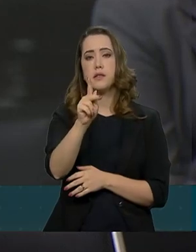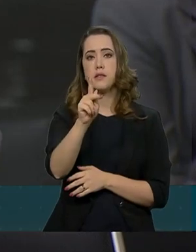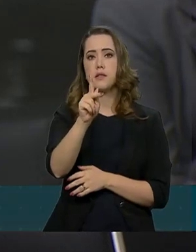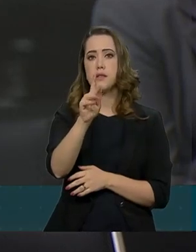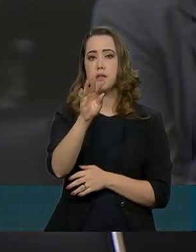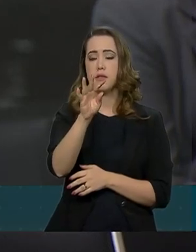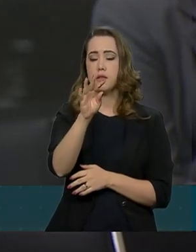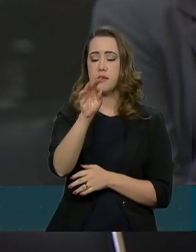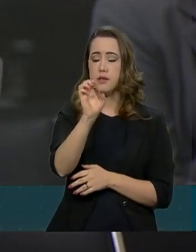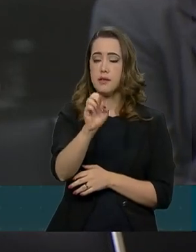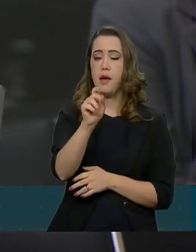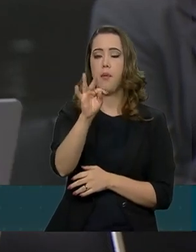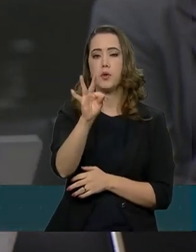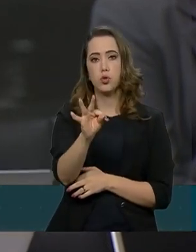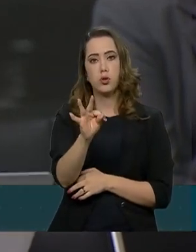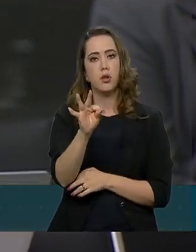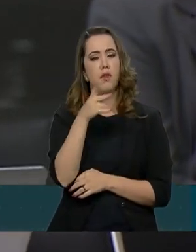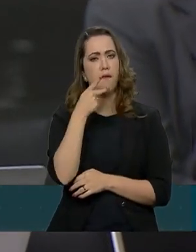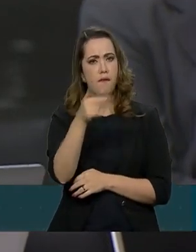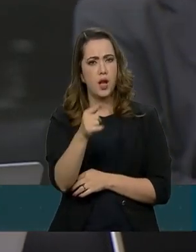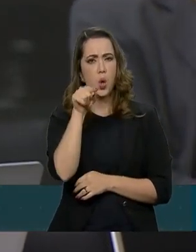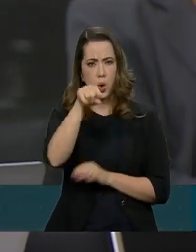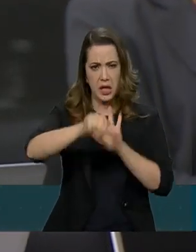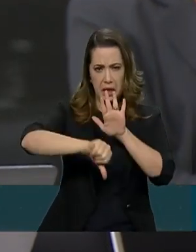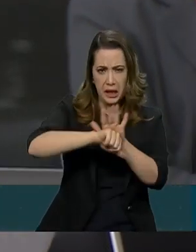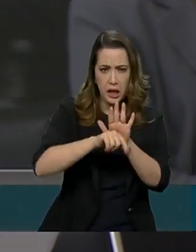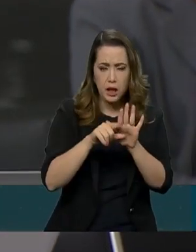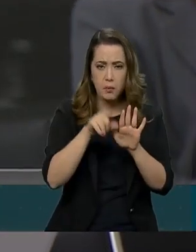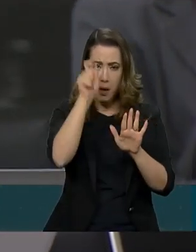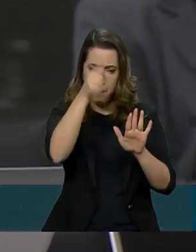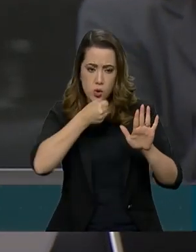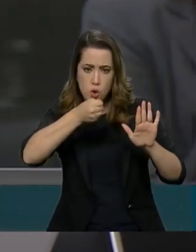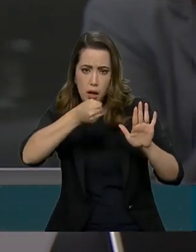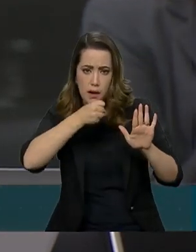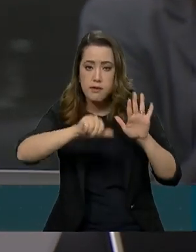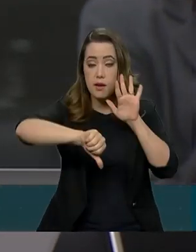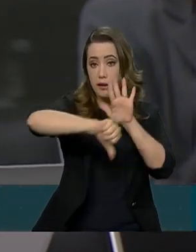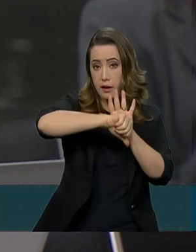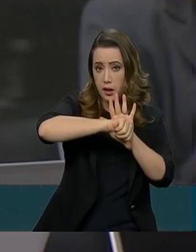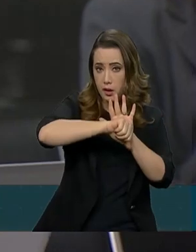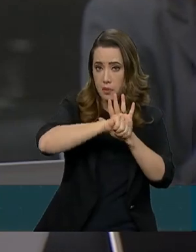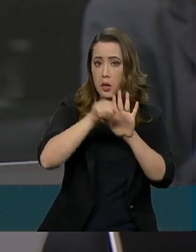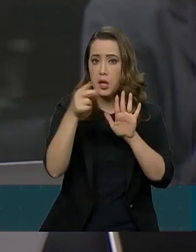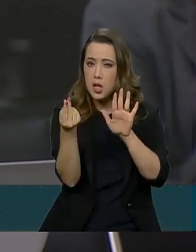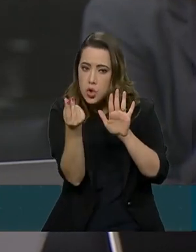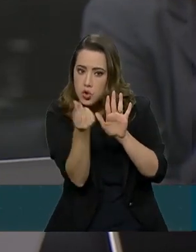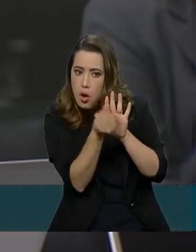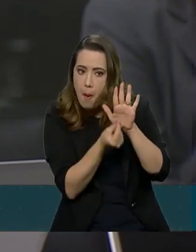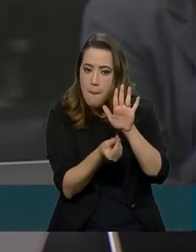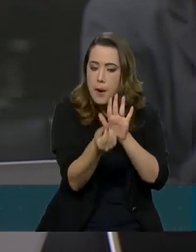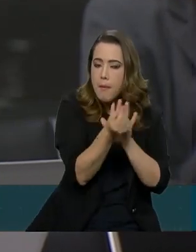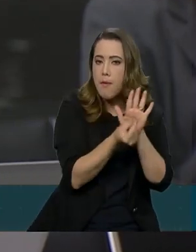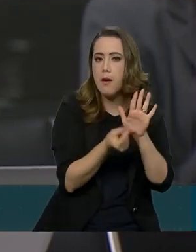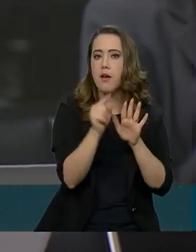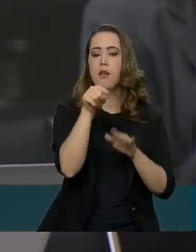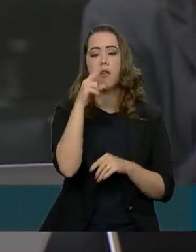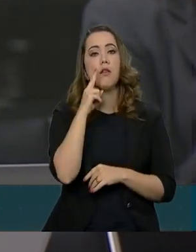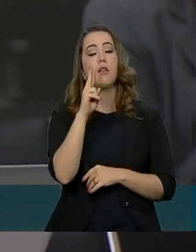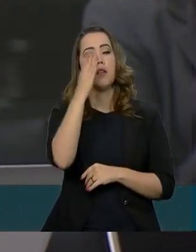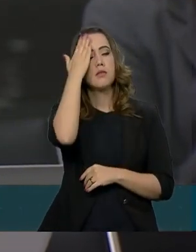saber se o presidente, ele está a par das investigações, se ele tem acesso ao inquérito para ele fazer essa declaração.